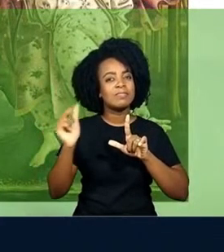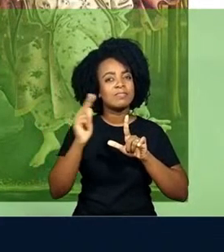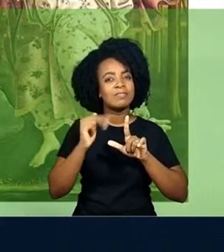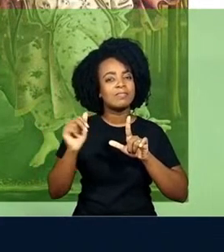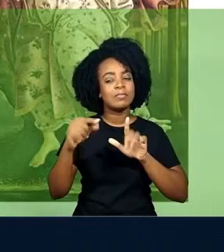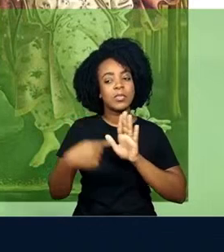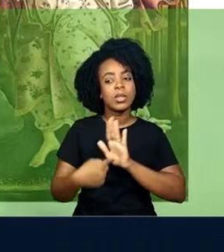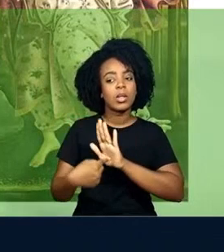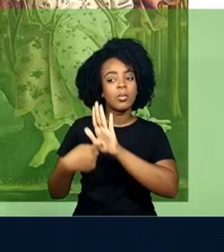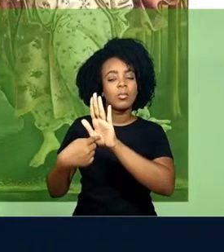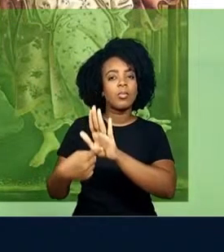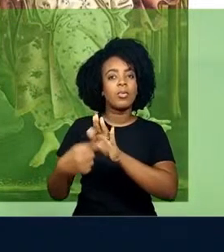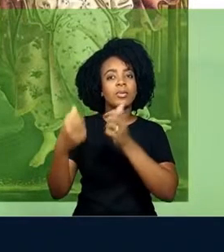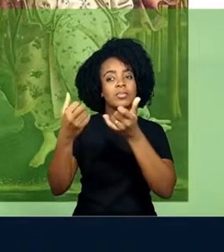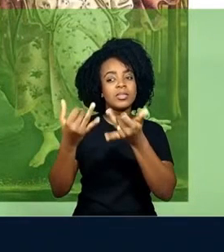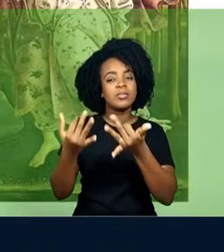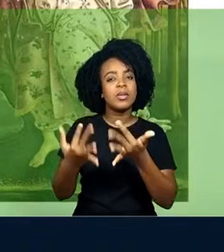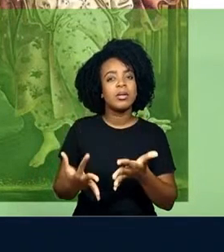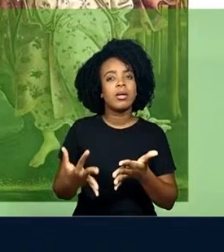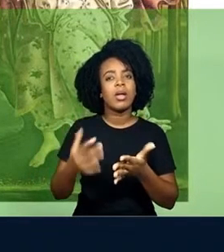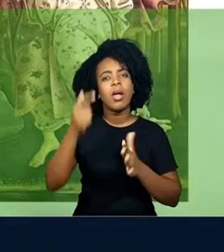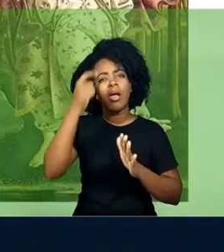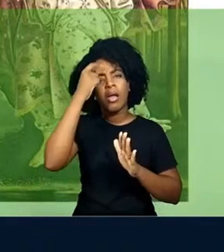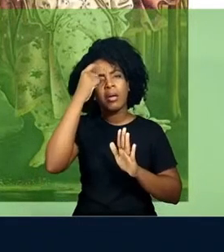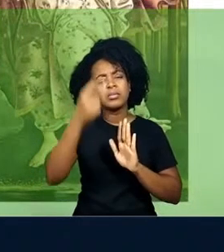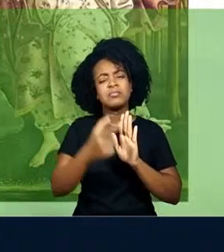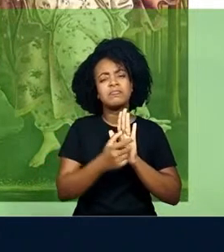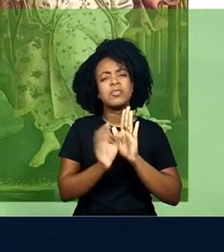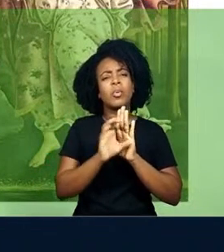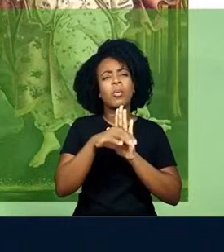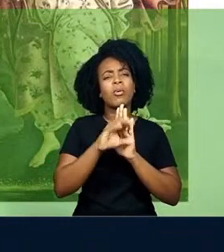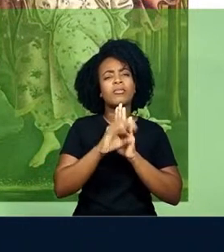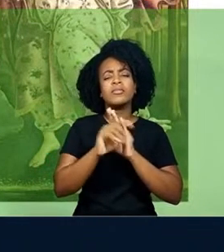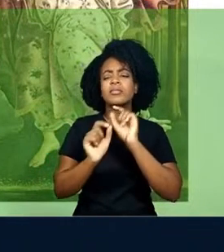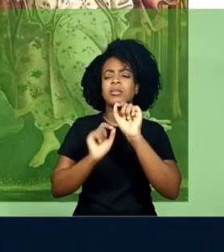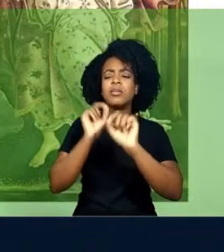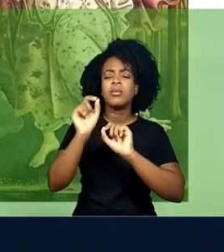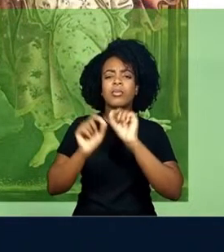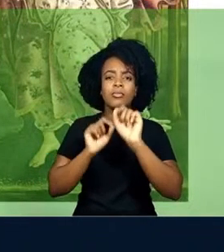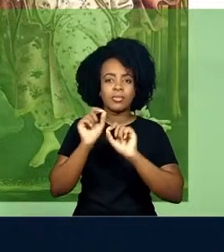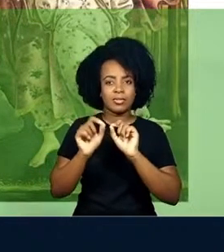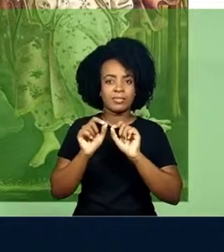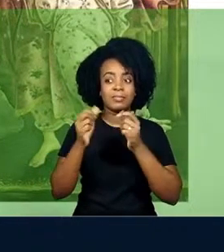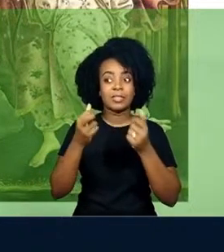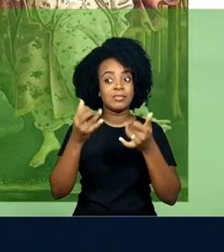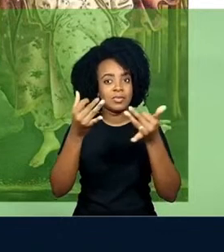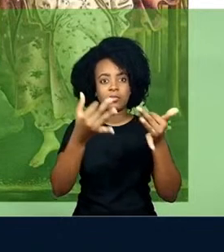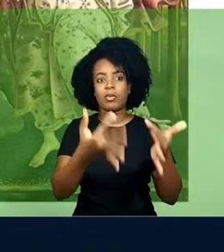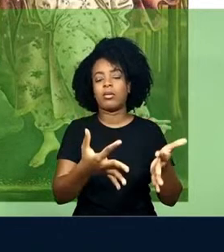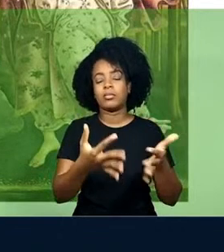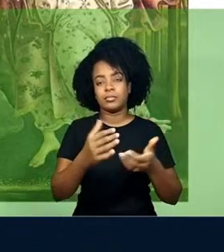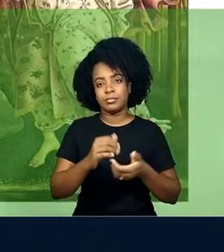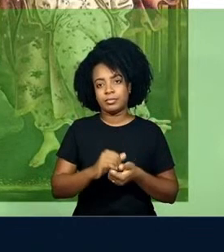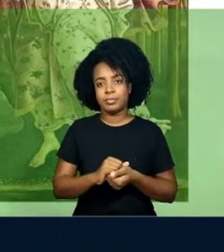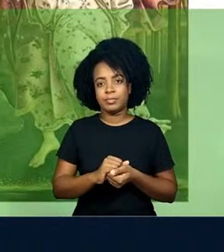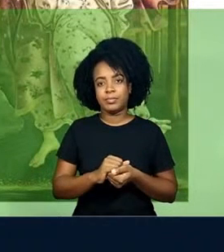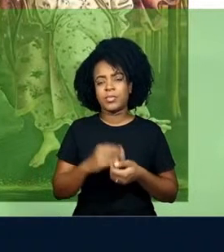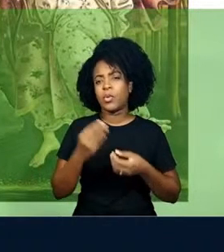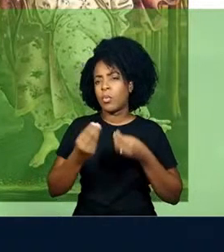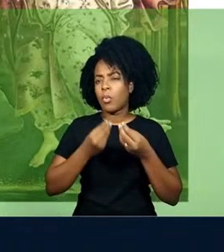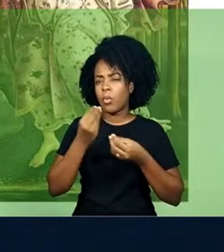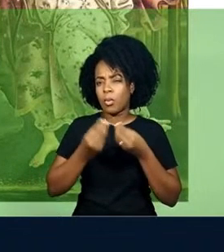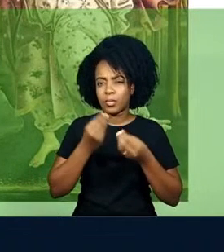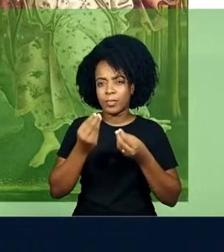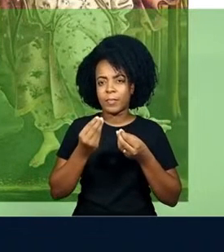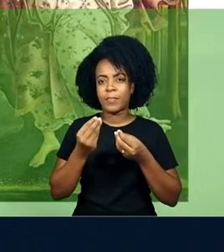Caleb a sua concepção de inteligência artificial ou do que ele buscou criar. Não a partir da